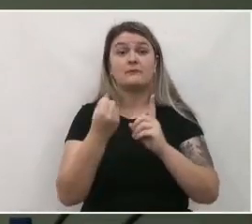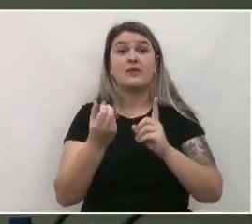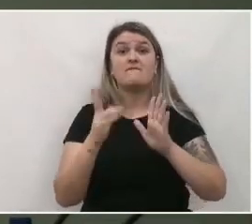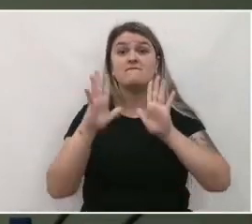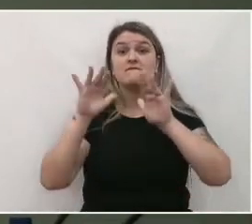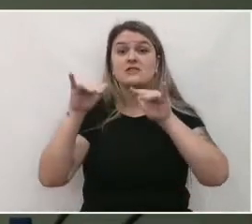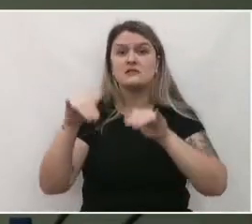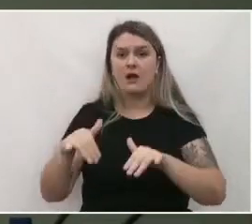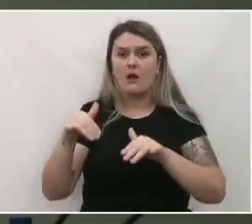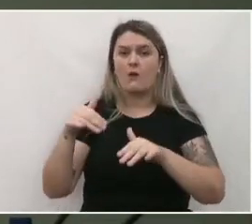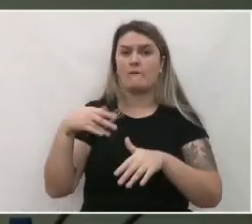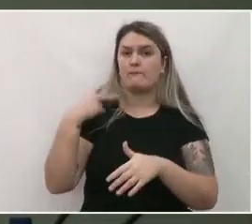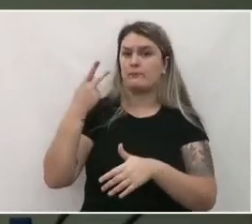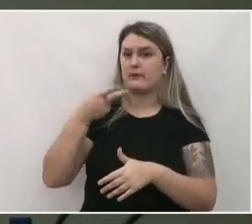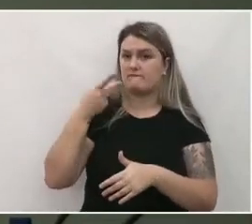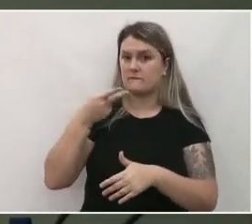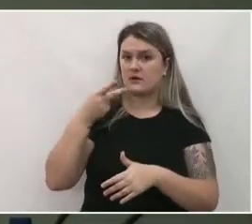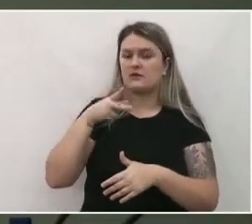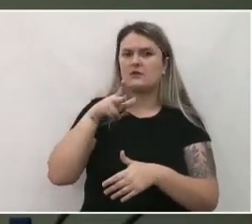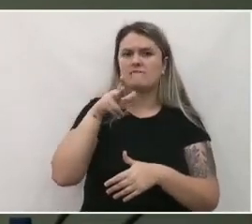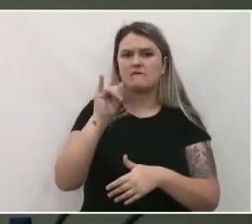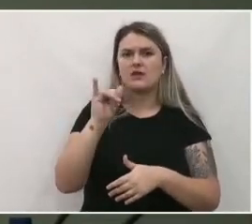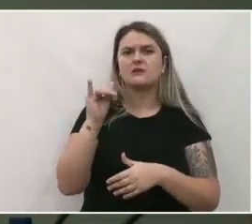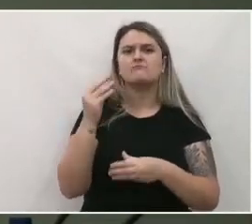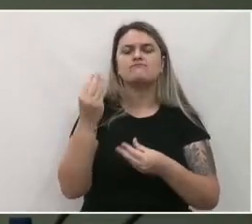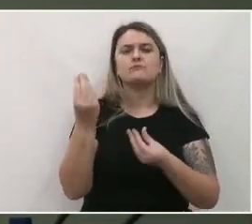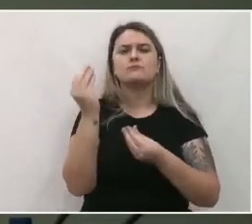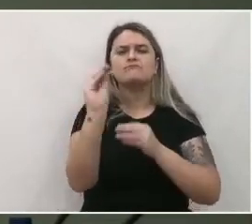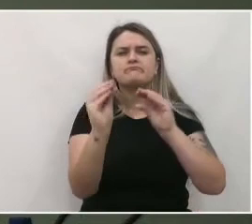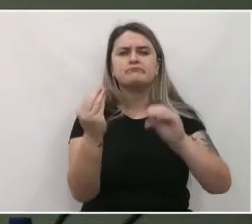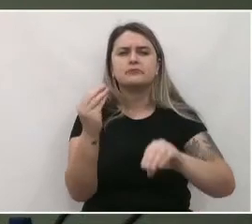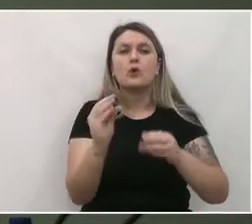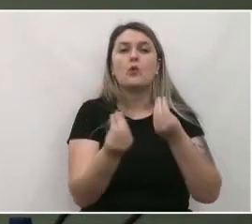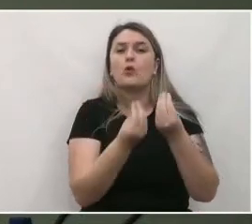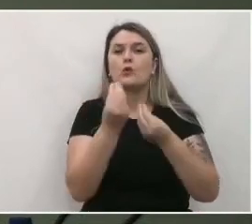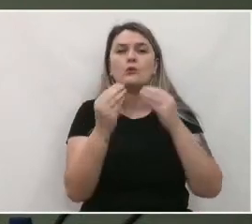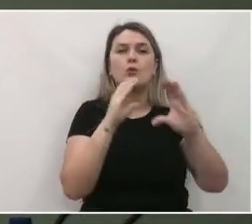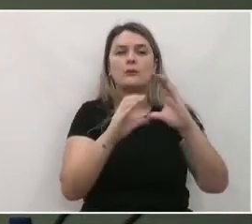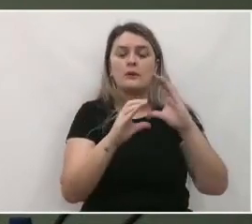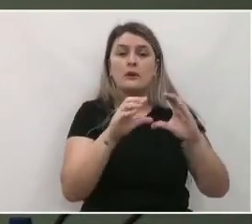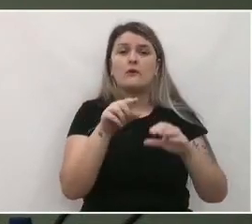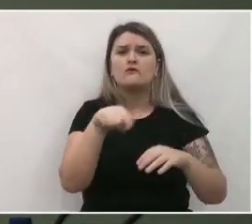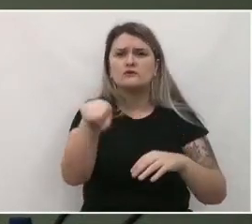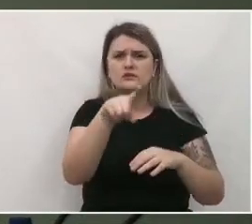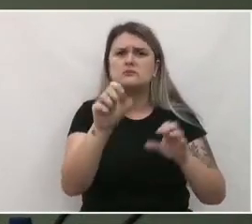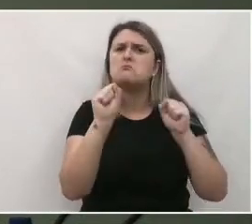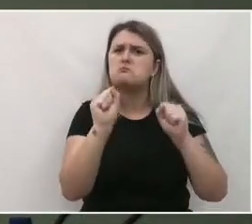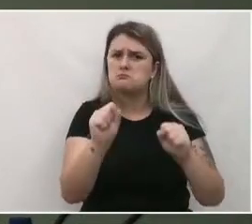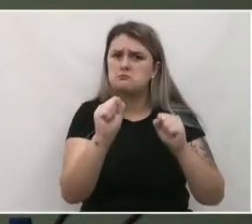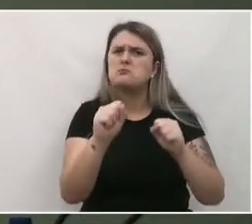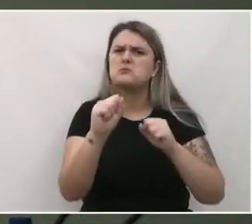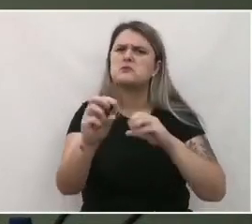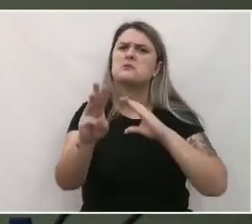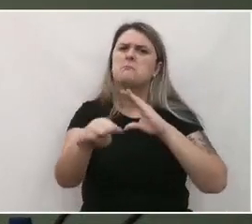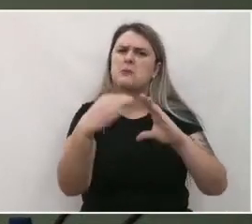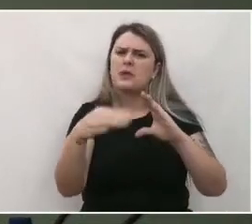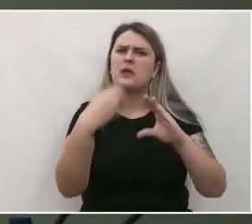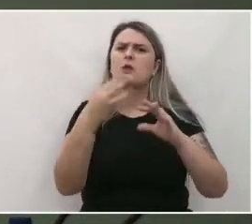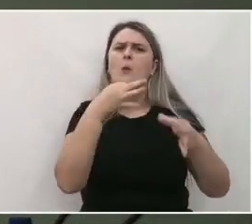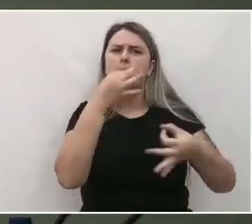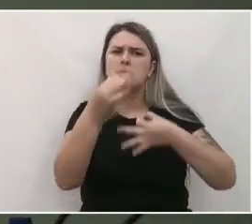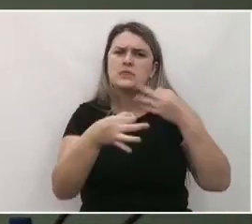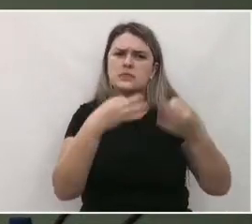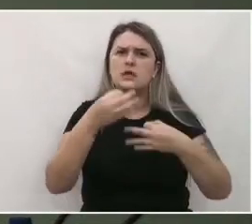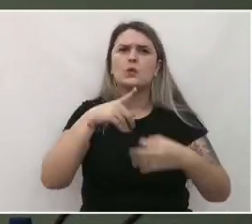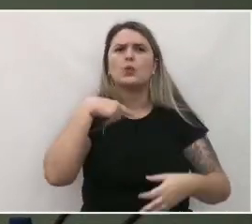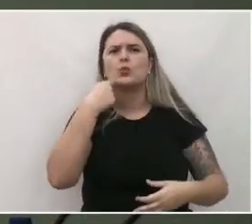apresentação, a gente vai colocar as formas de comunicação, como vocês podem mandar sugestões,